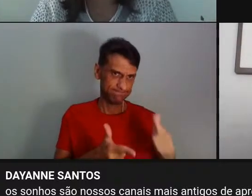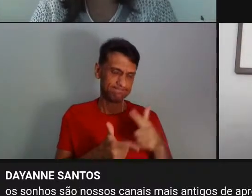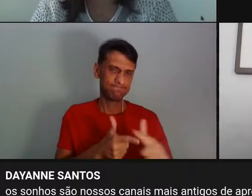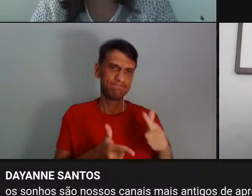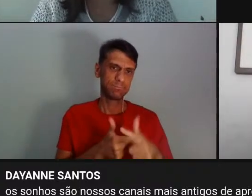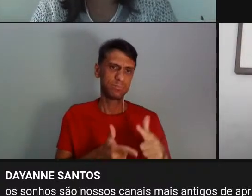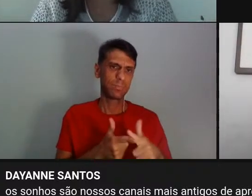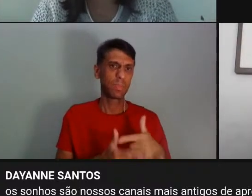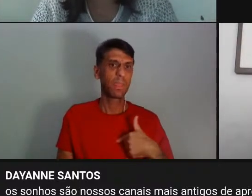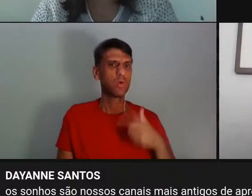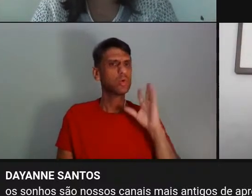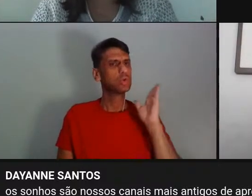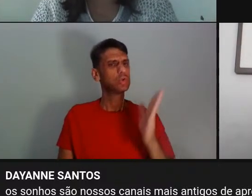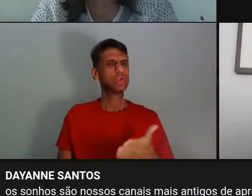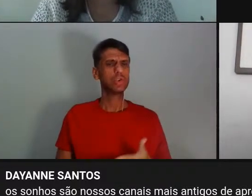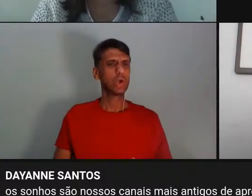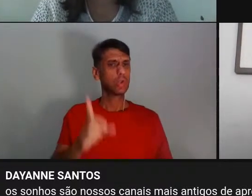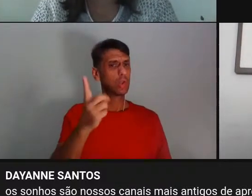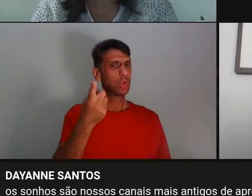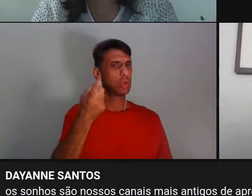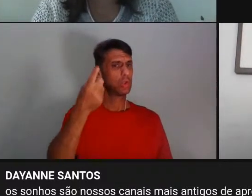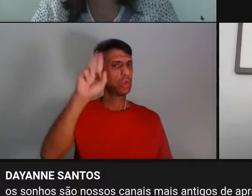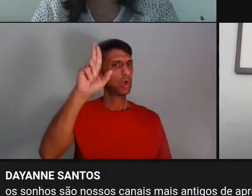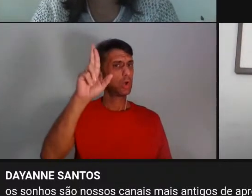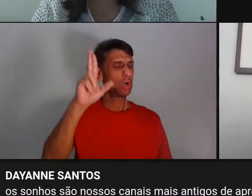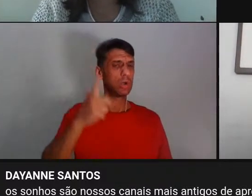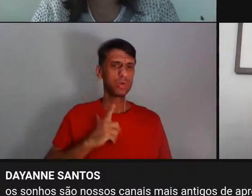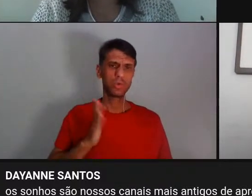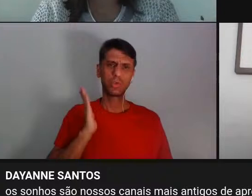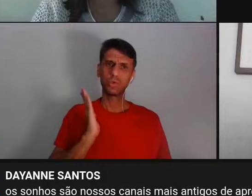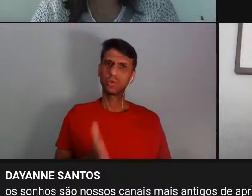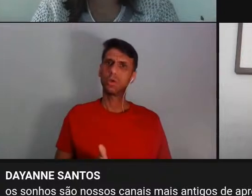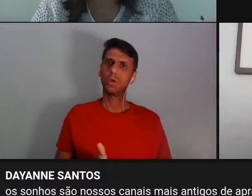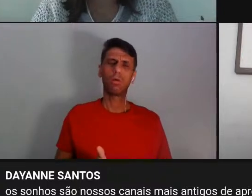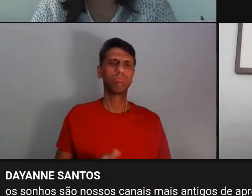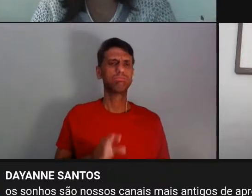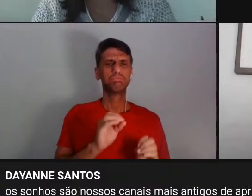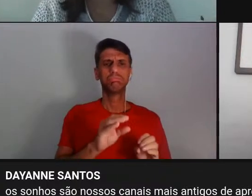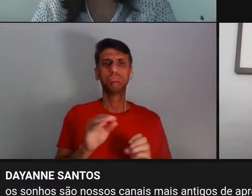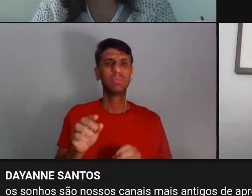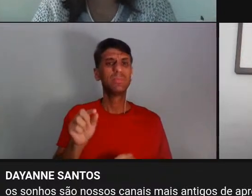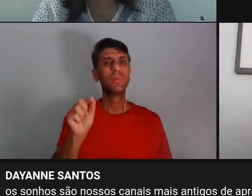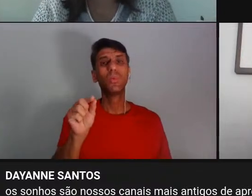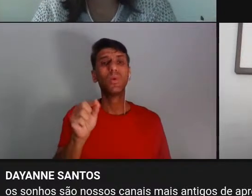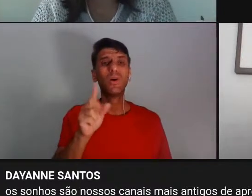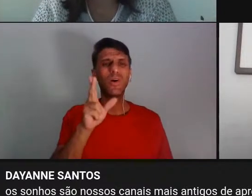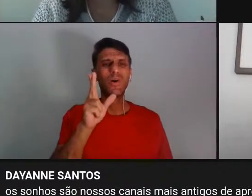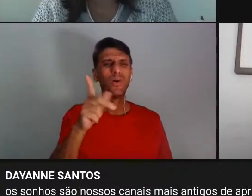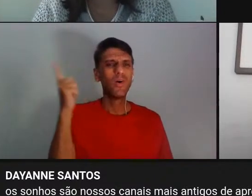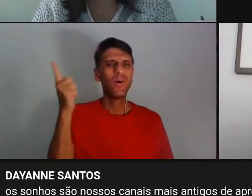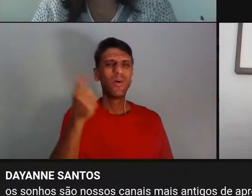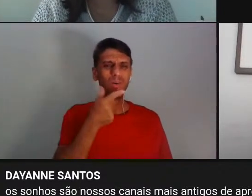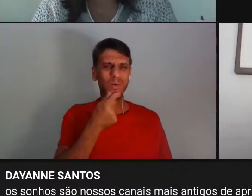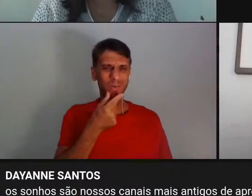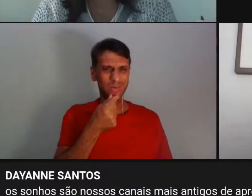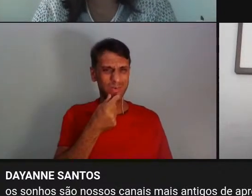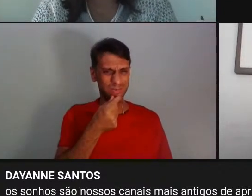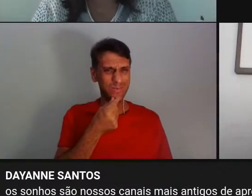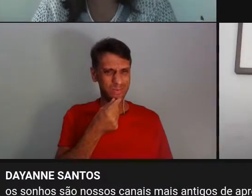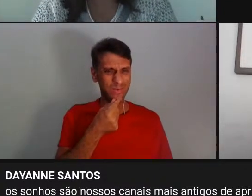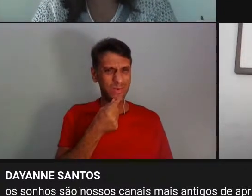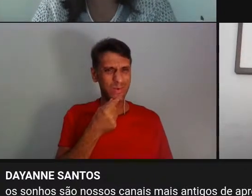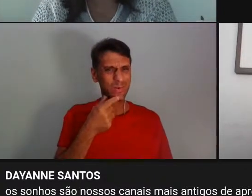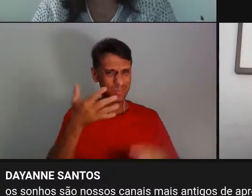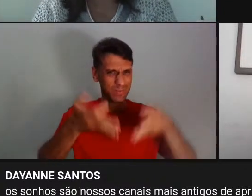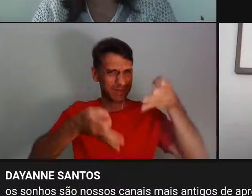acha que é um mestre, você acha que é um licenciado e aí acaba que nem aquele carinha lá, aquele desembargador que rasgou a multa do rapaz